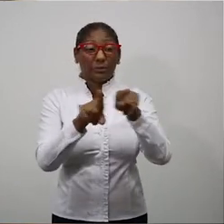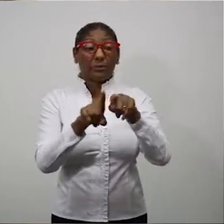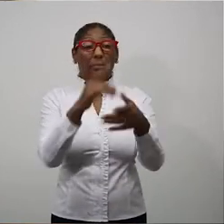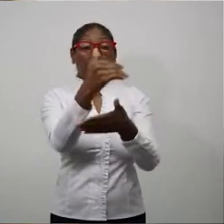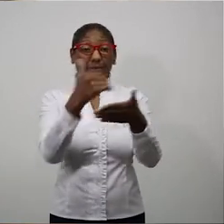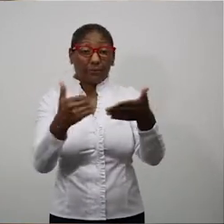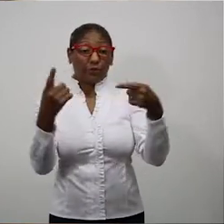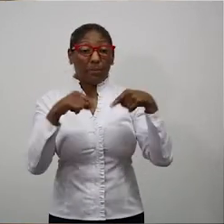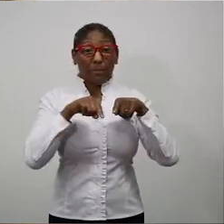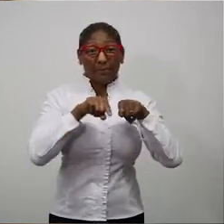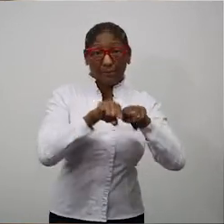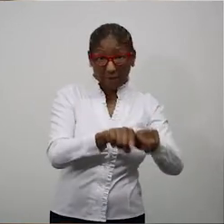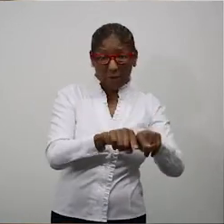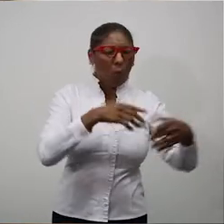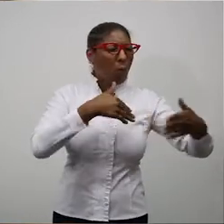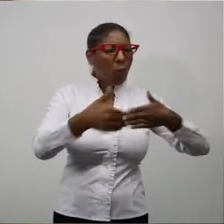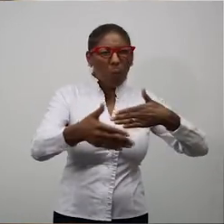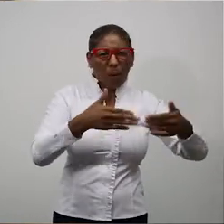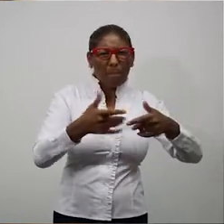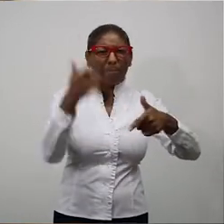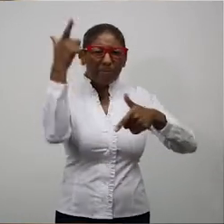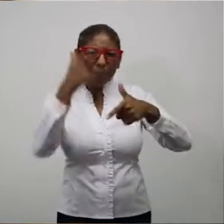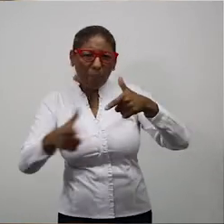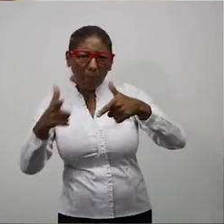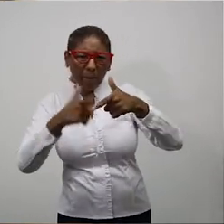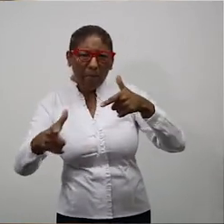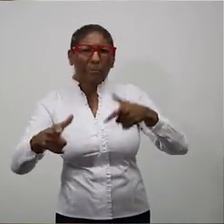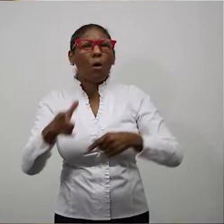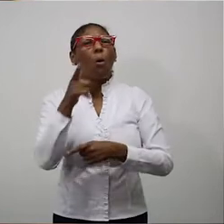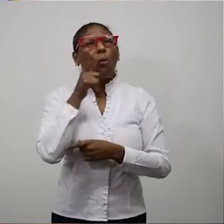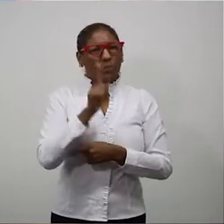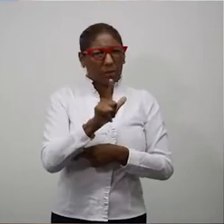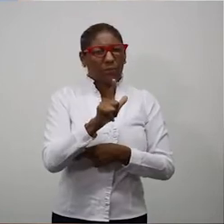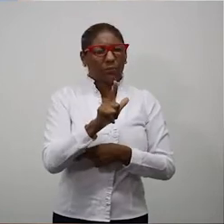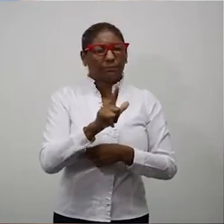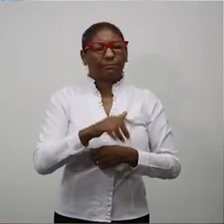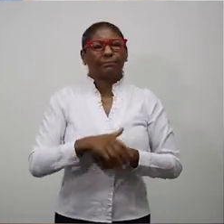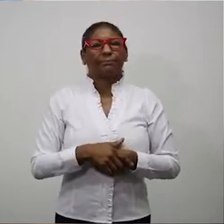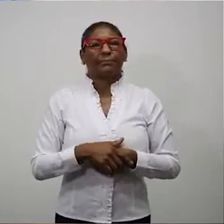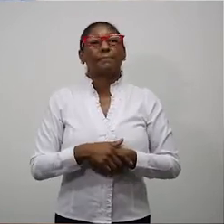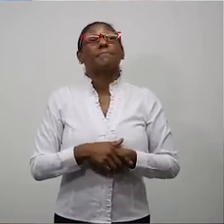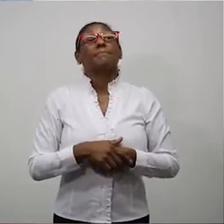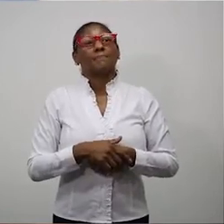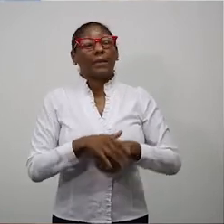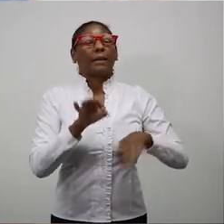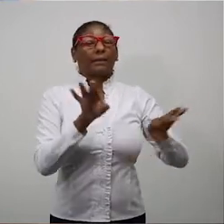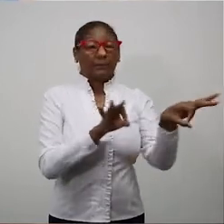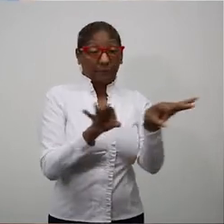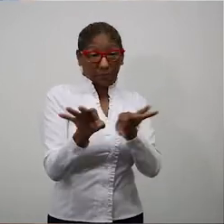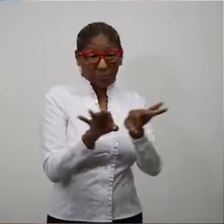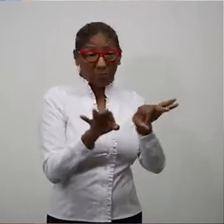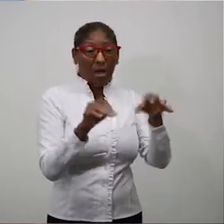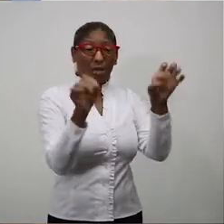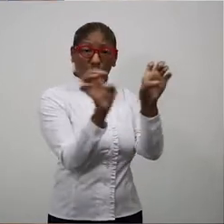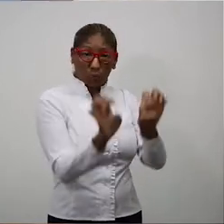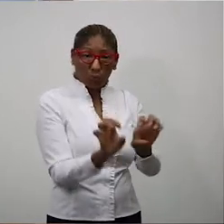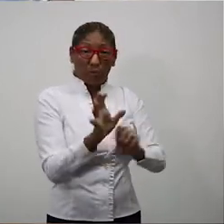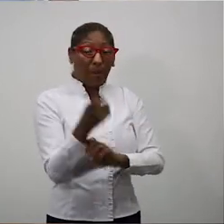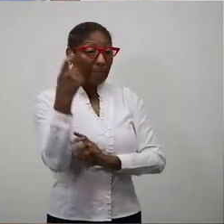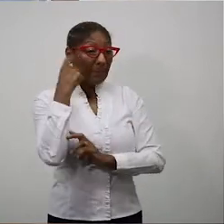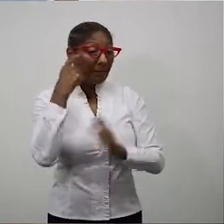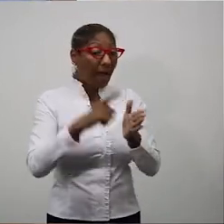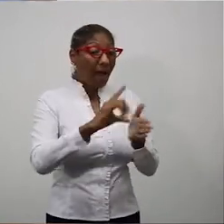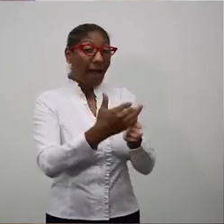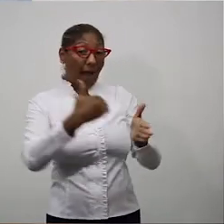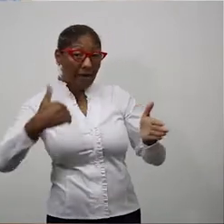compra, tudo engatilhado para qualquer probleminha ter uma saída. Ou seja, como já tem uma estrutura pensada, planejada, em relação